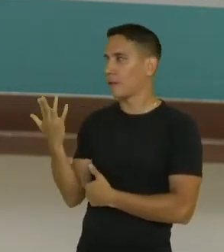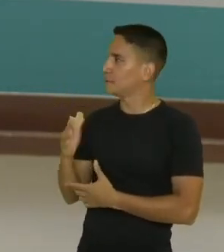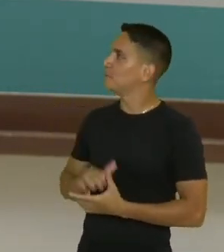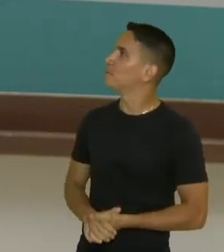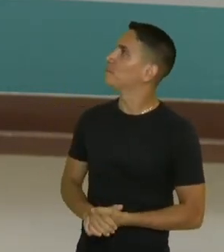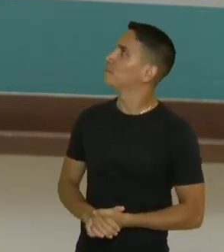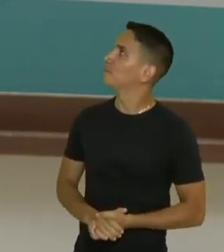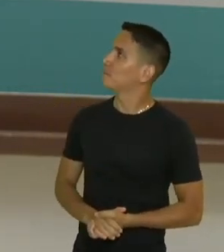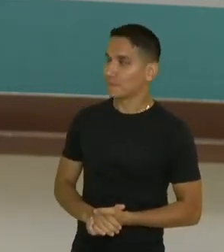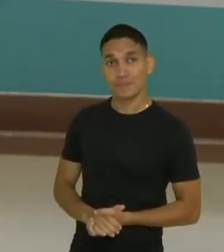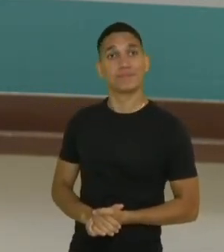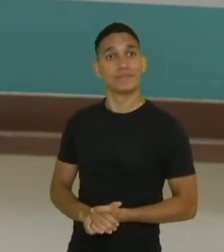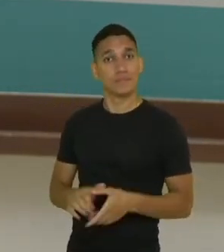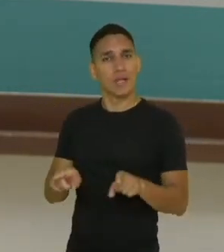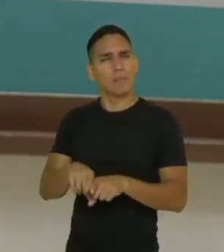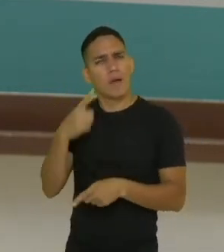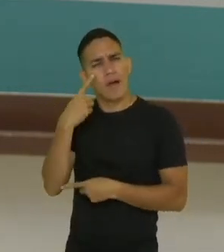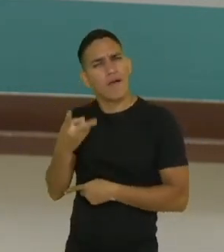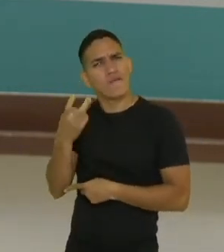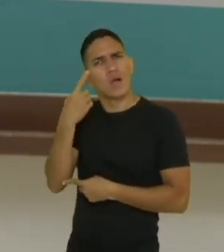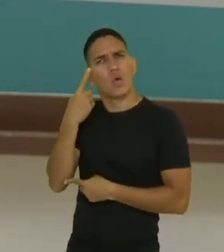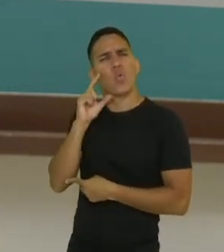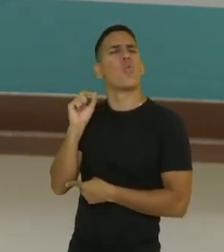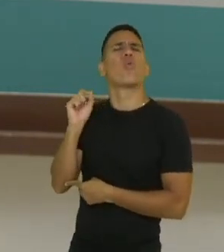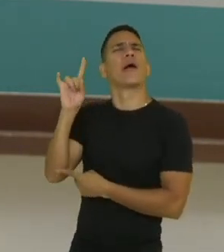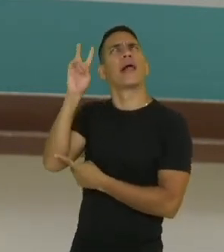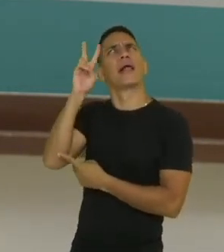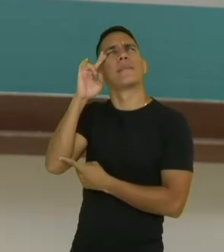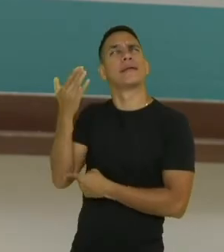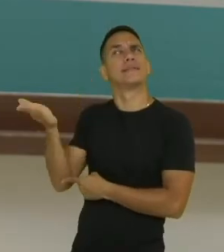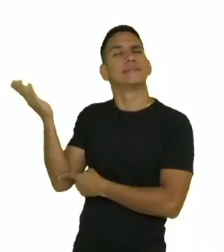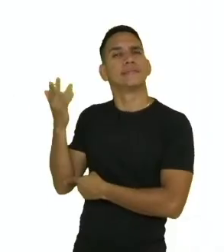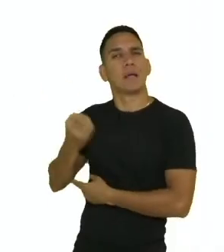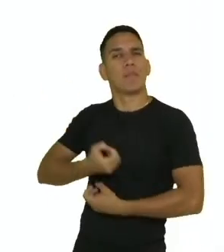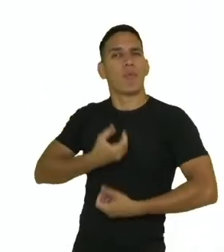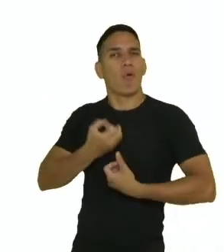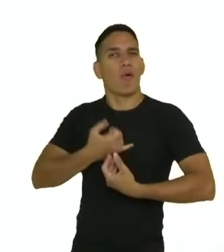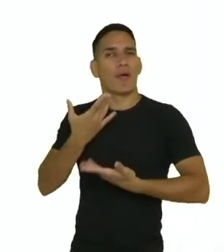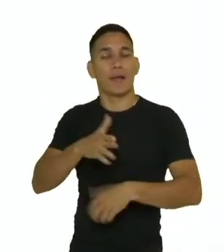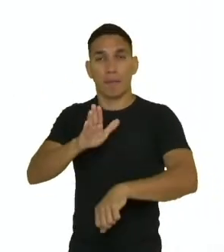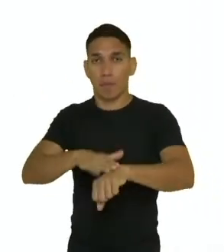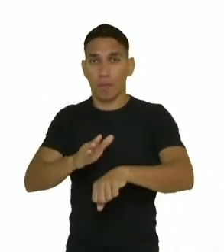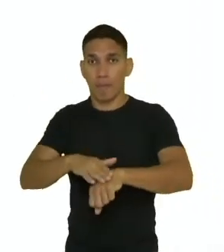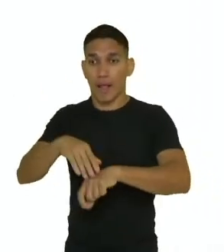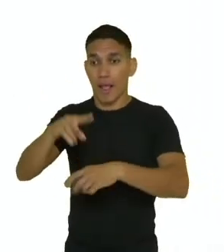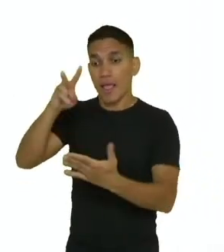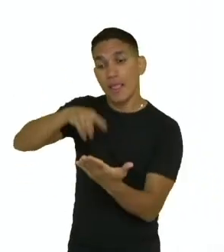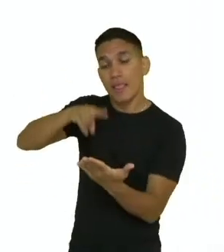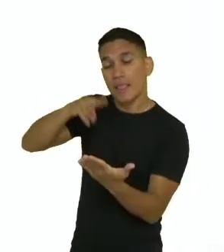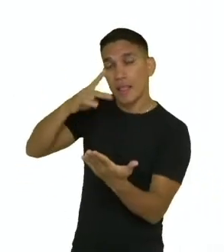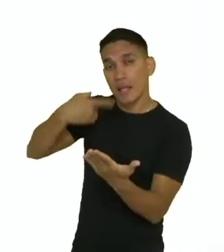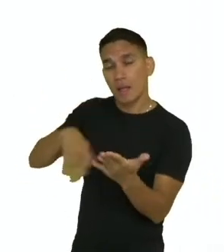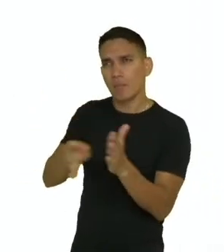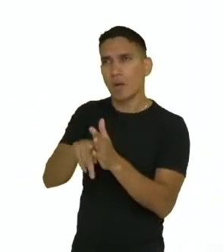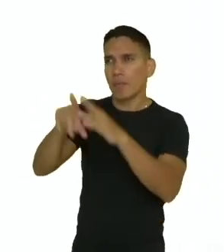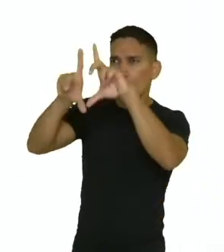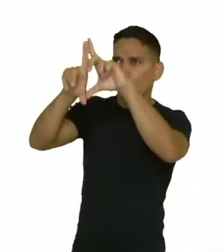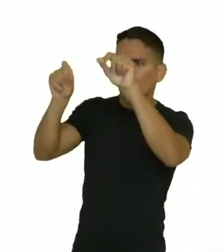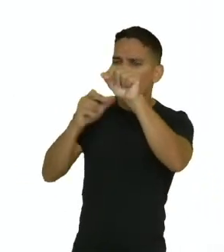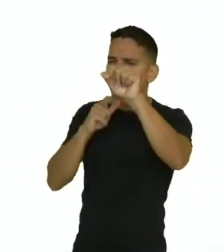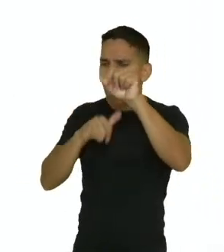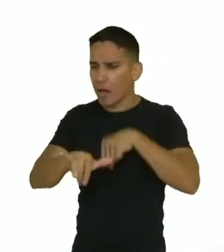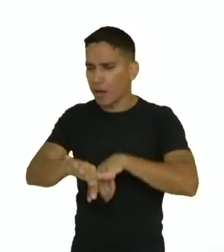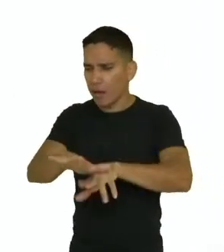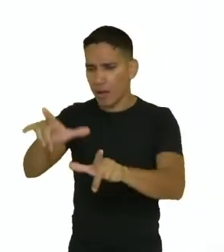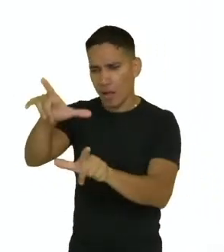Alguma. Veja, o que te lembra essa poesia, a partir do momento que você lê o nome do poema Lua na Água, o que